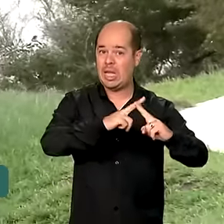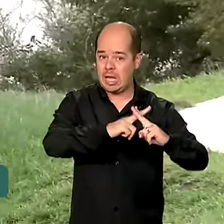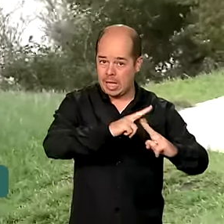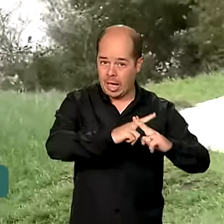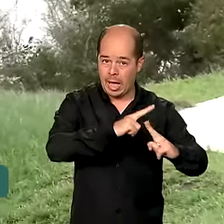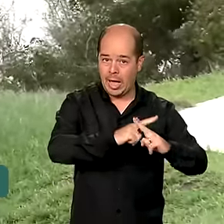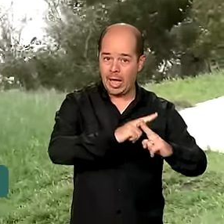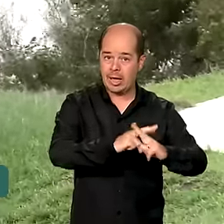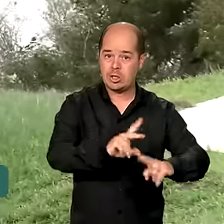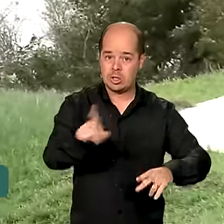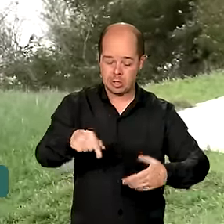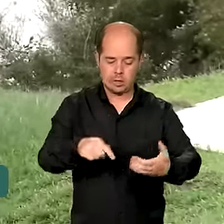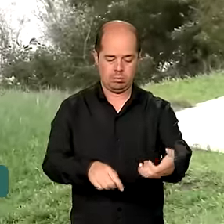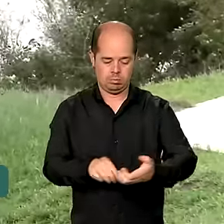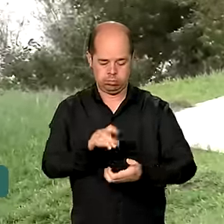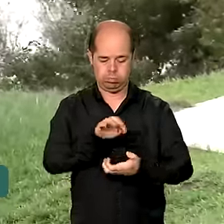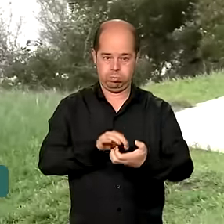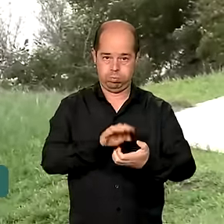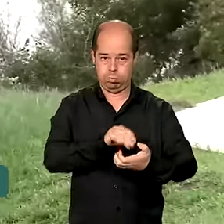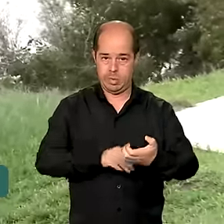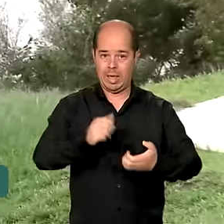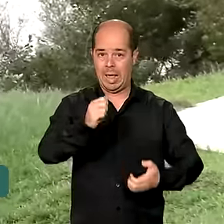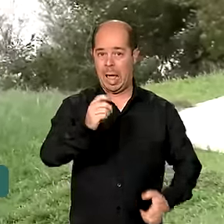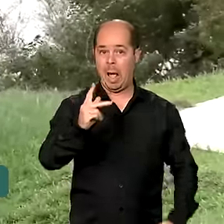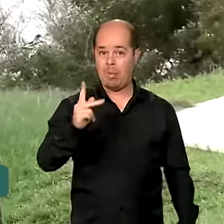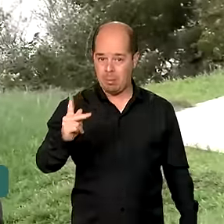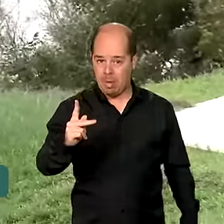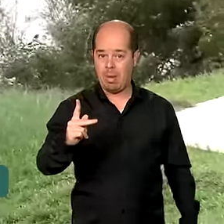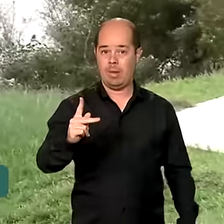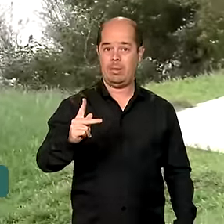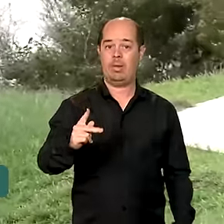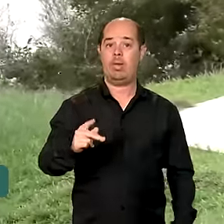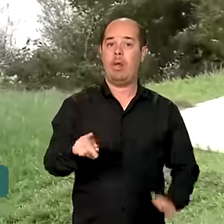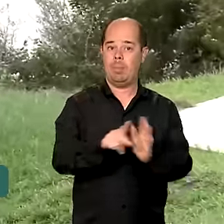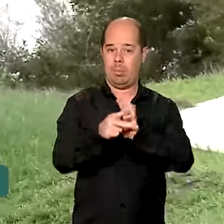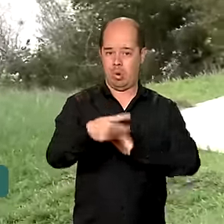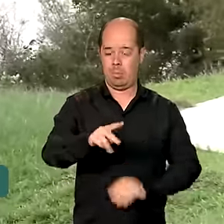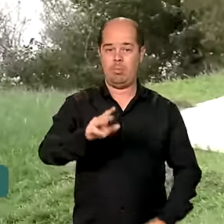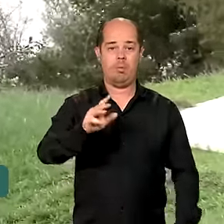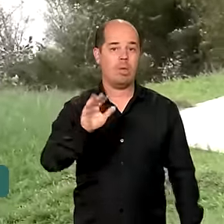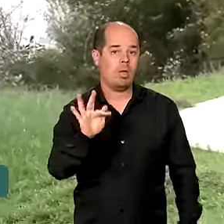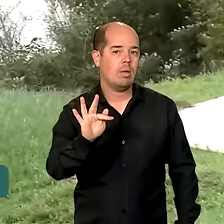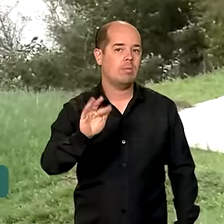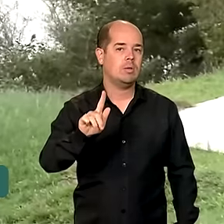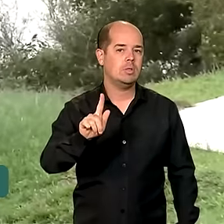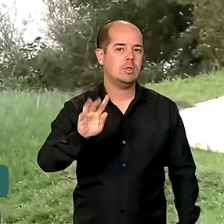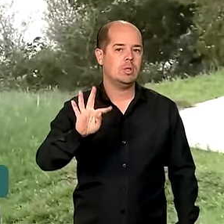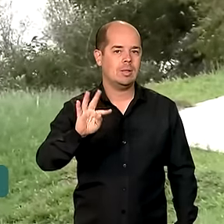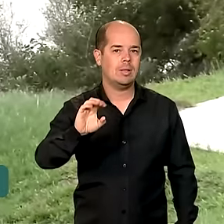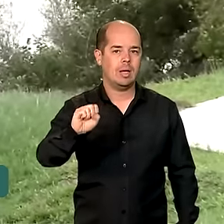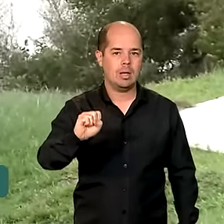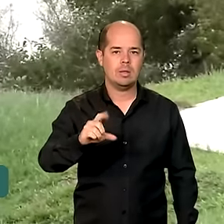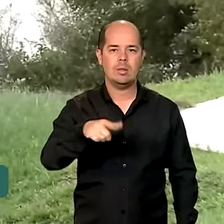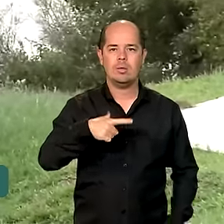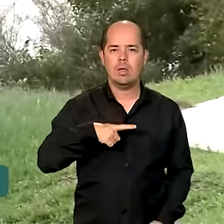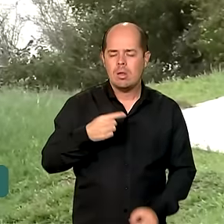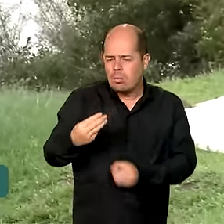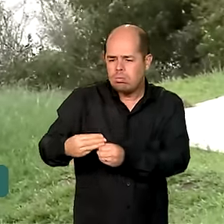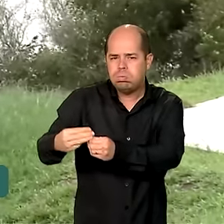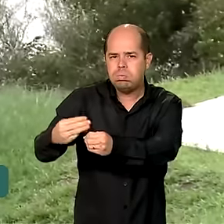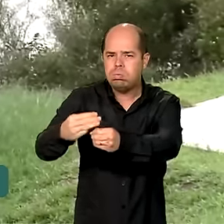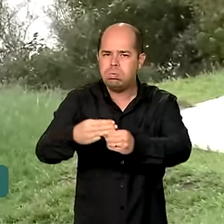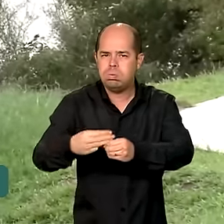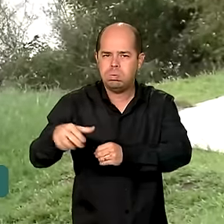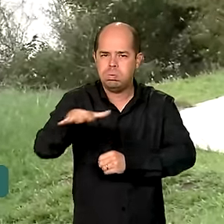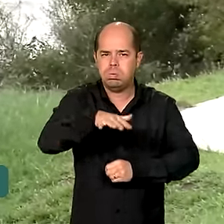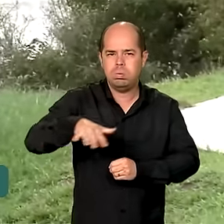do aplicativo FGTS. Os novos municípios incluídos são Bom Retiro do Sul, Esteio, Guaíba, Jaguari, Nova Palma,